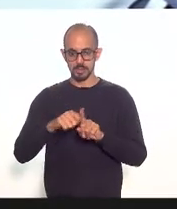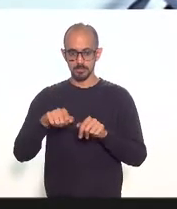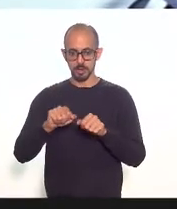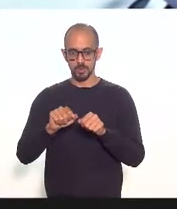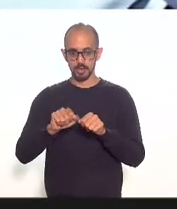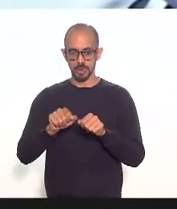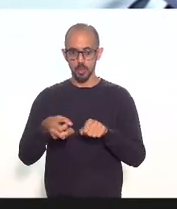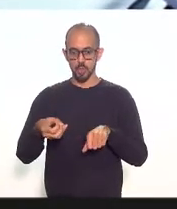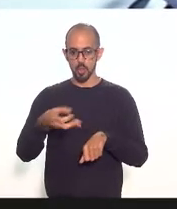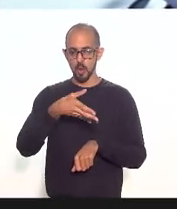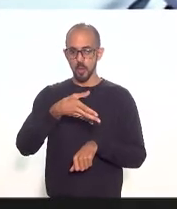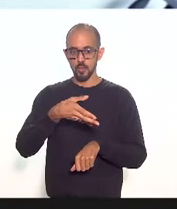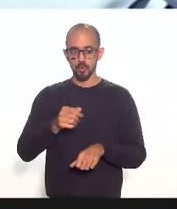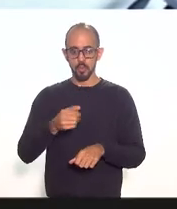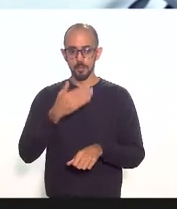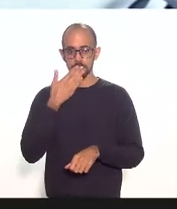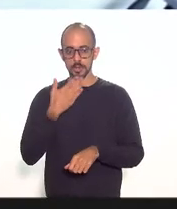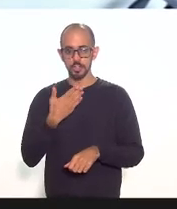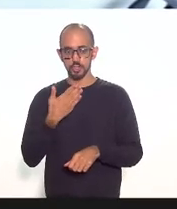pedido